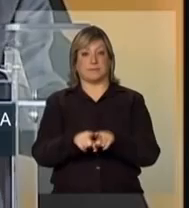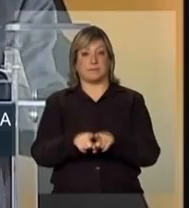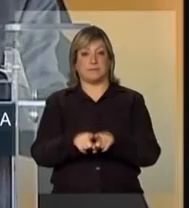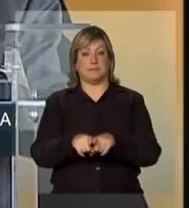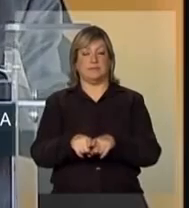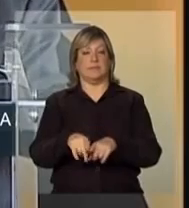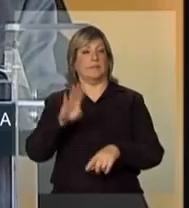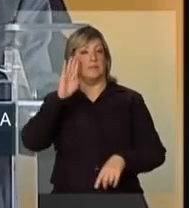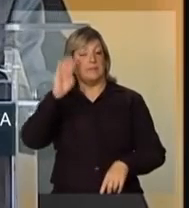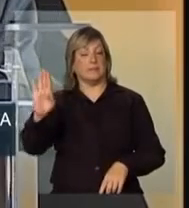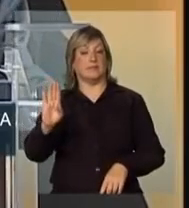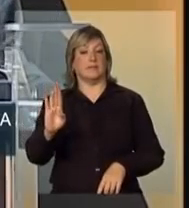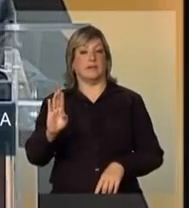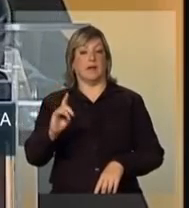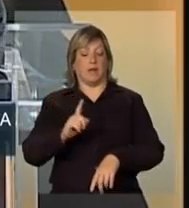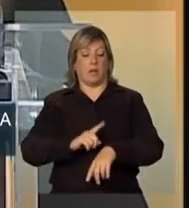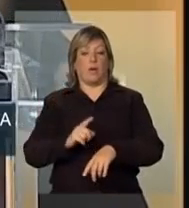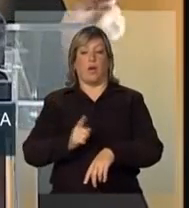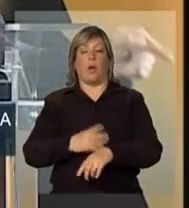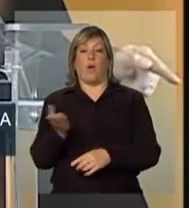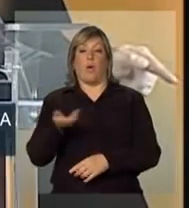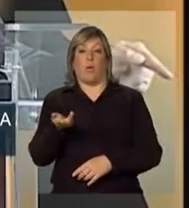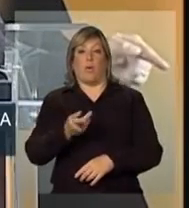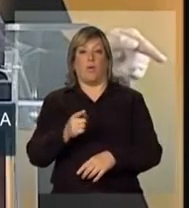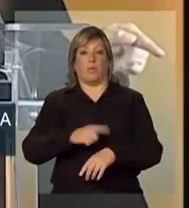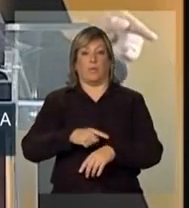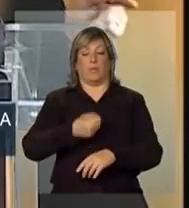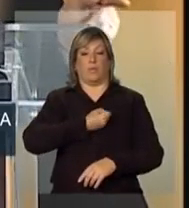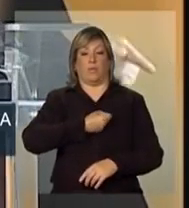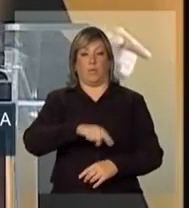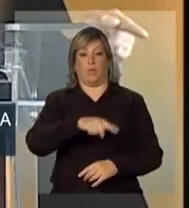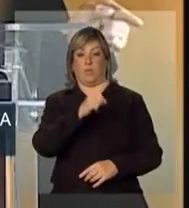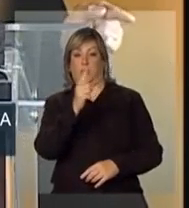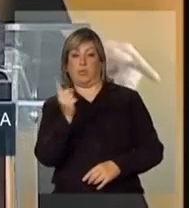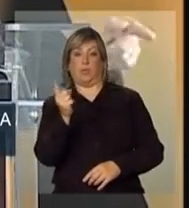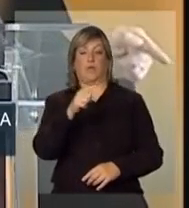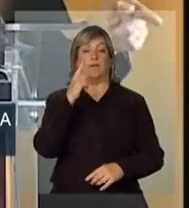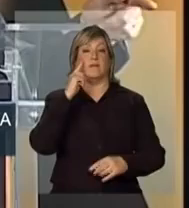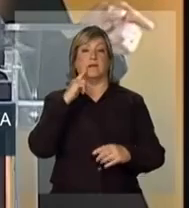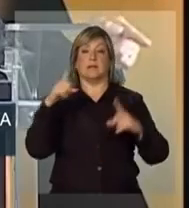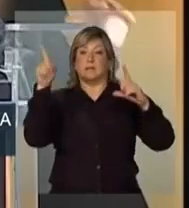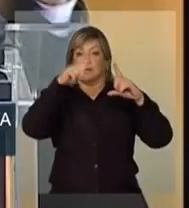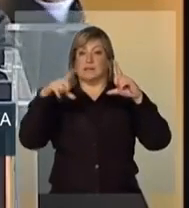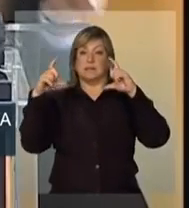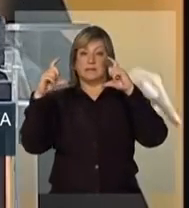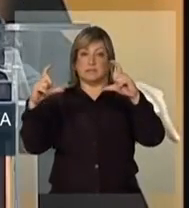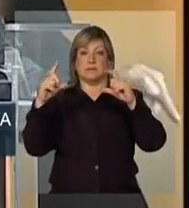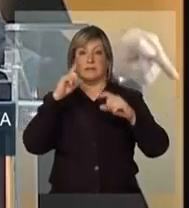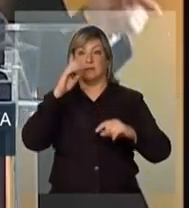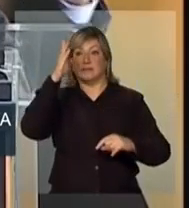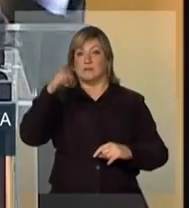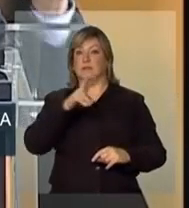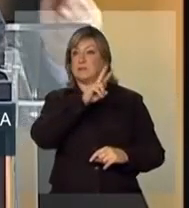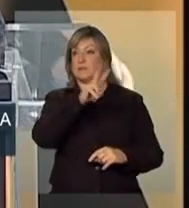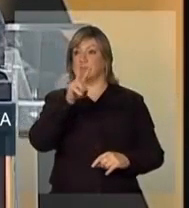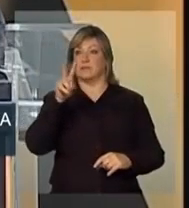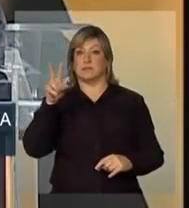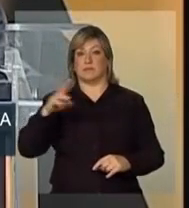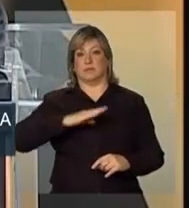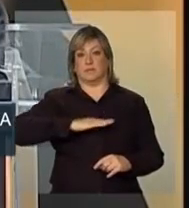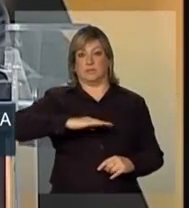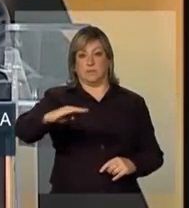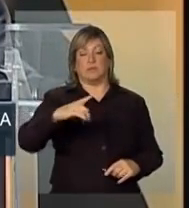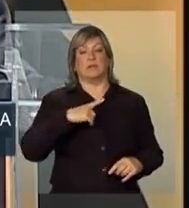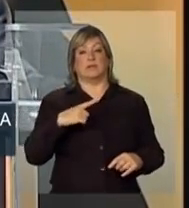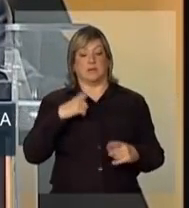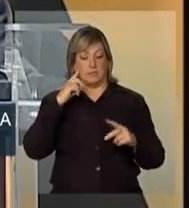regulamentares, observar o que diz a sinalização vertical e horizontal,